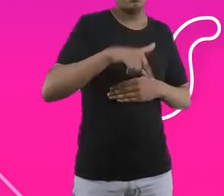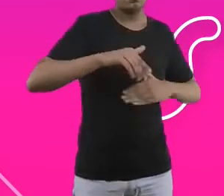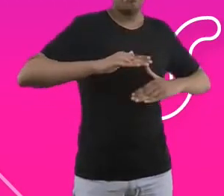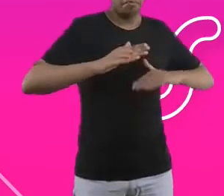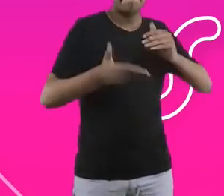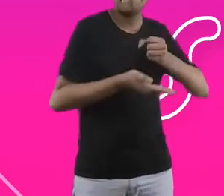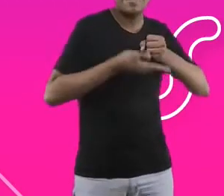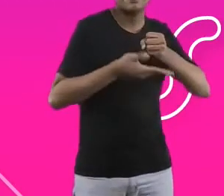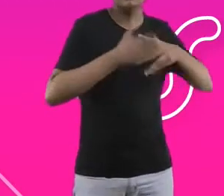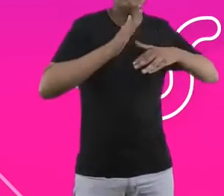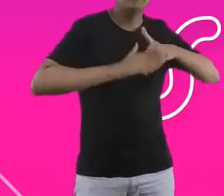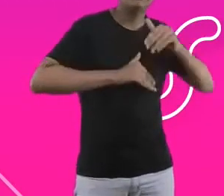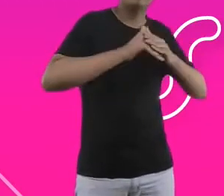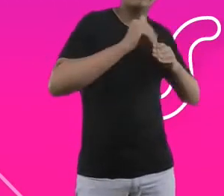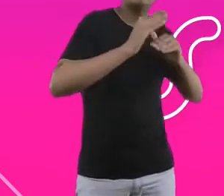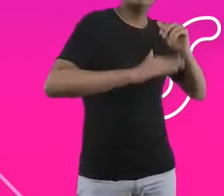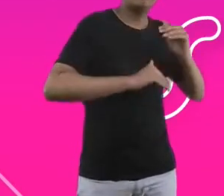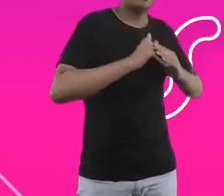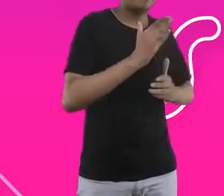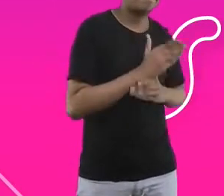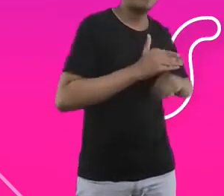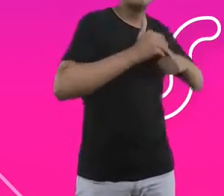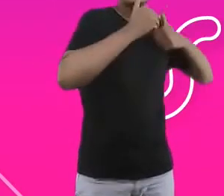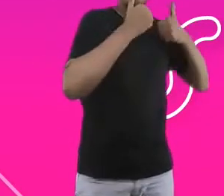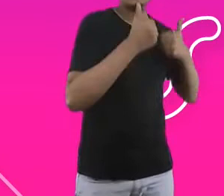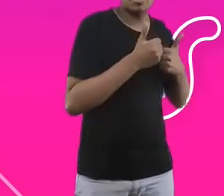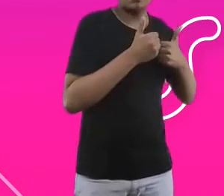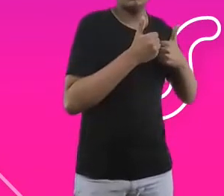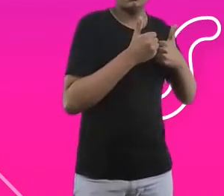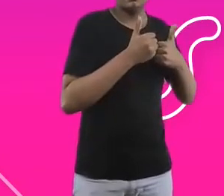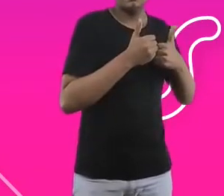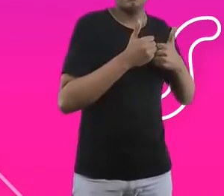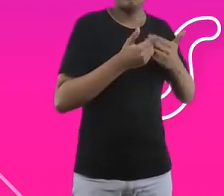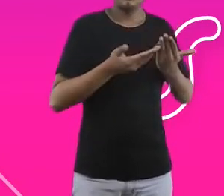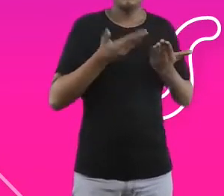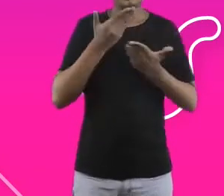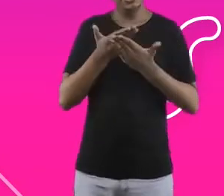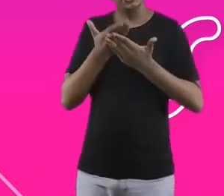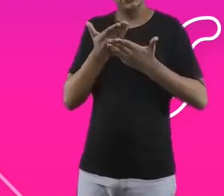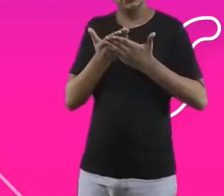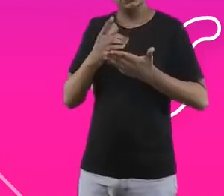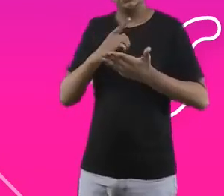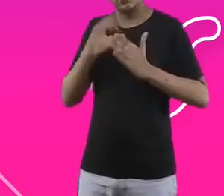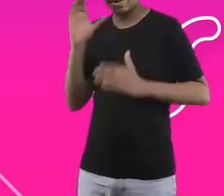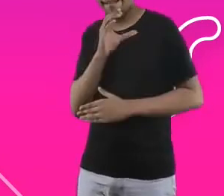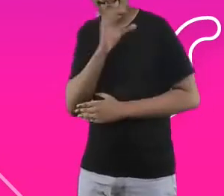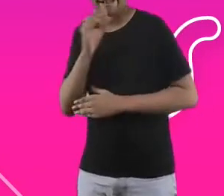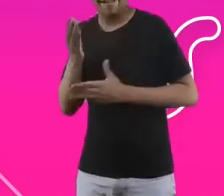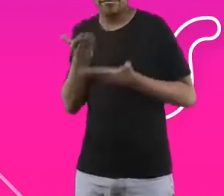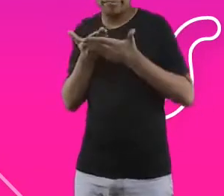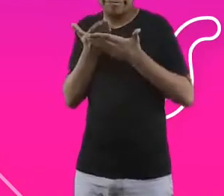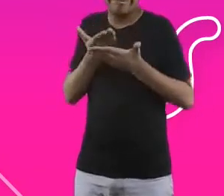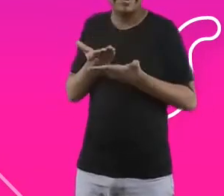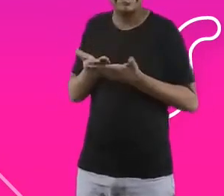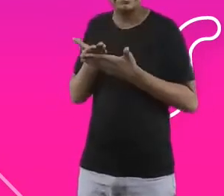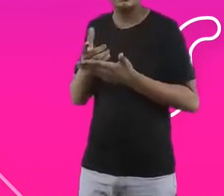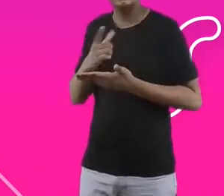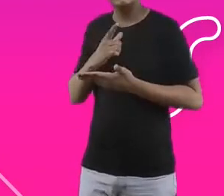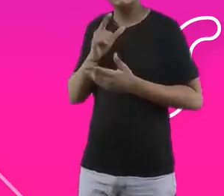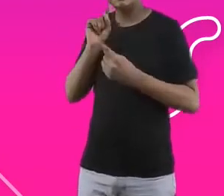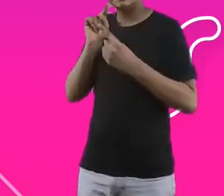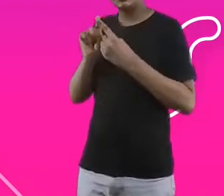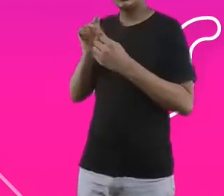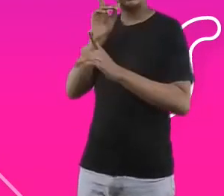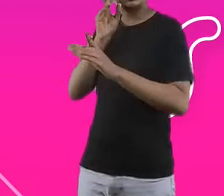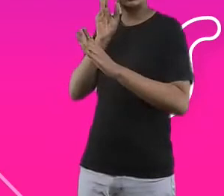social das pessoas. E num estudo rápido, quando a gente foi fazer um entonamento de progresso social dessas comunidades, a gente começou a ver alguns pontos que são muito